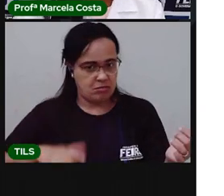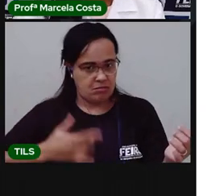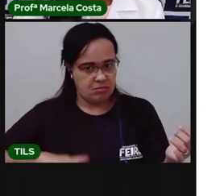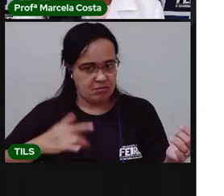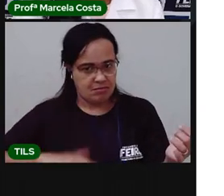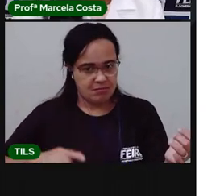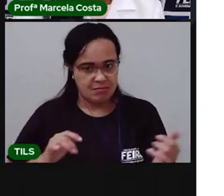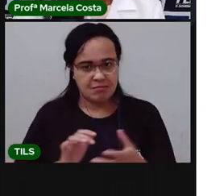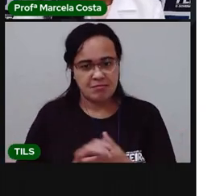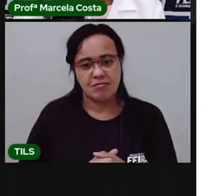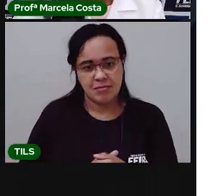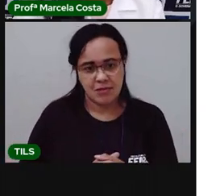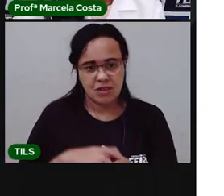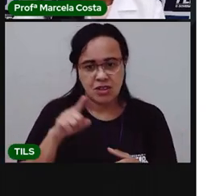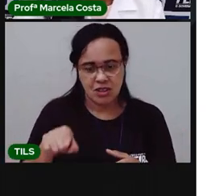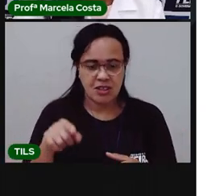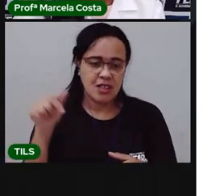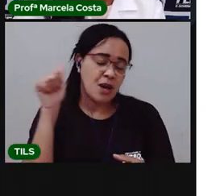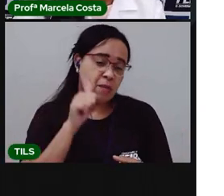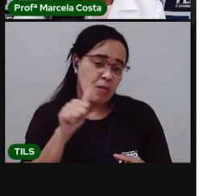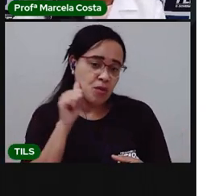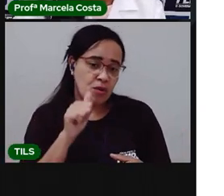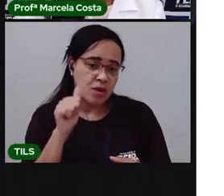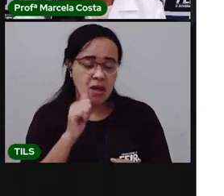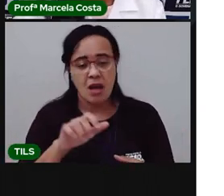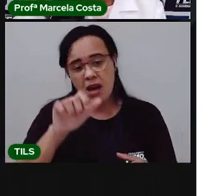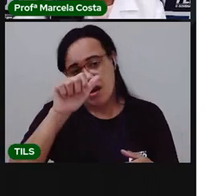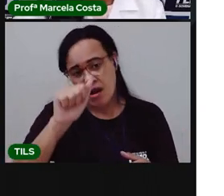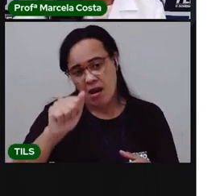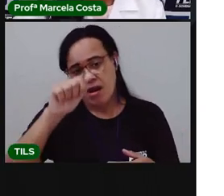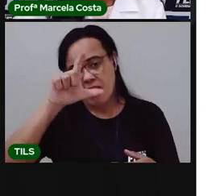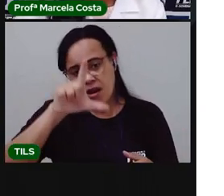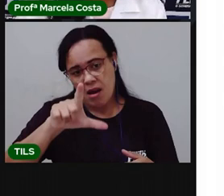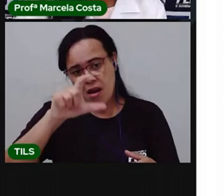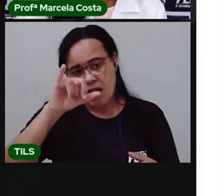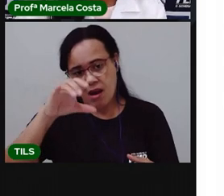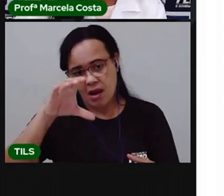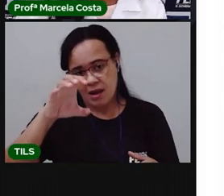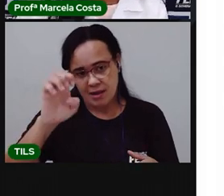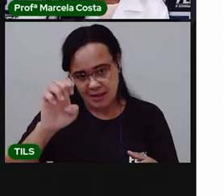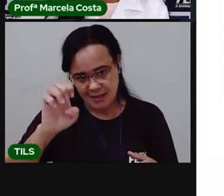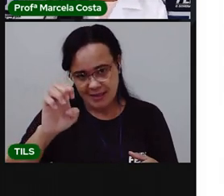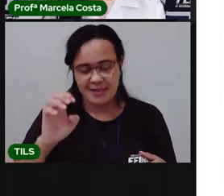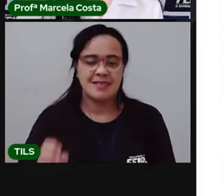rão, dão. De, dona, alice, risse.